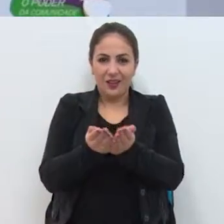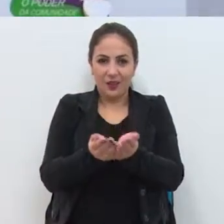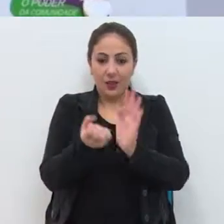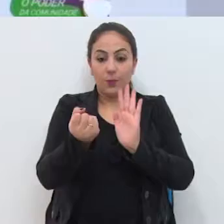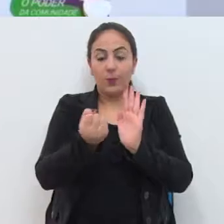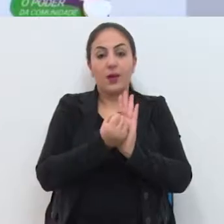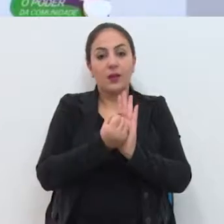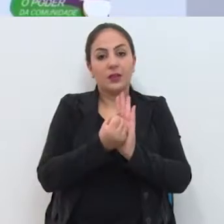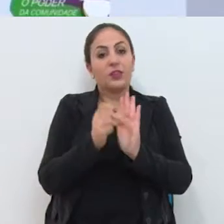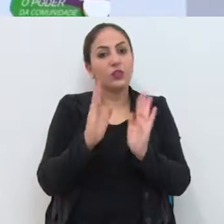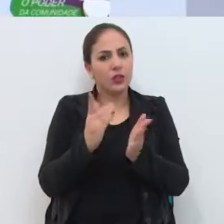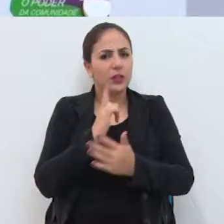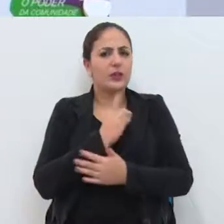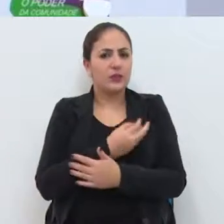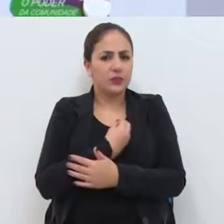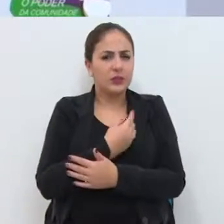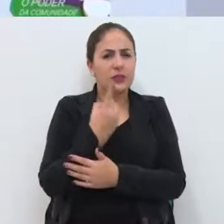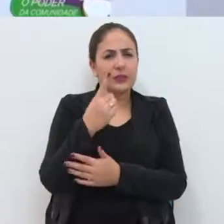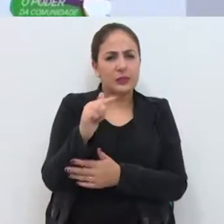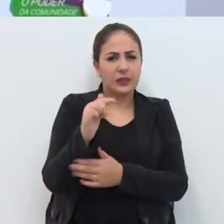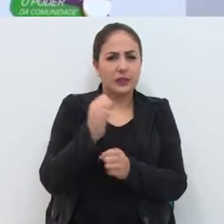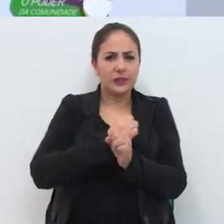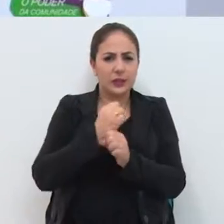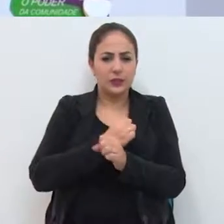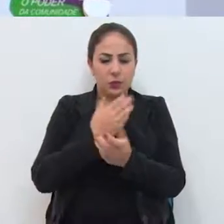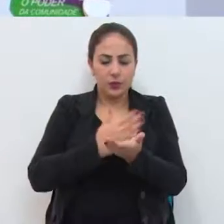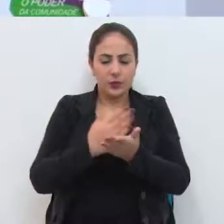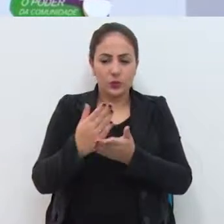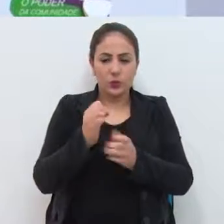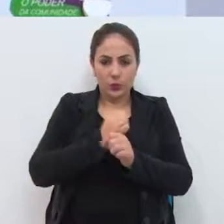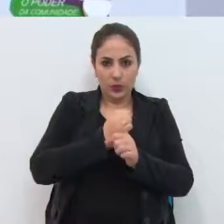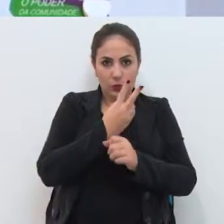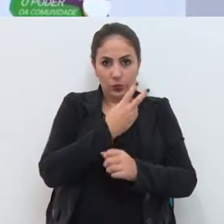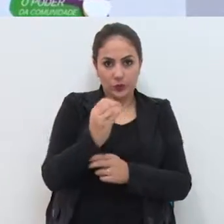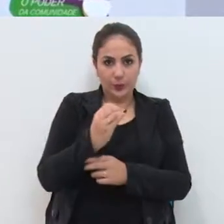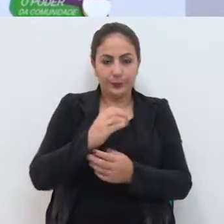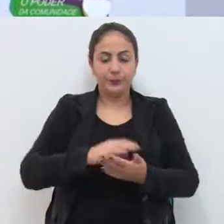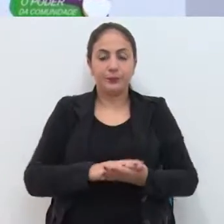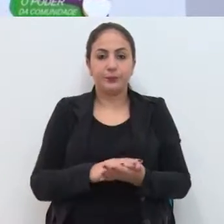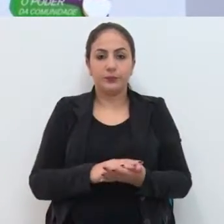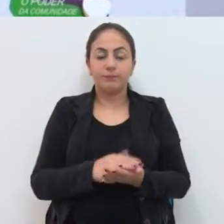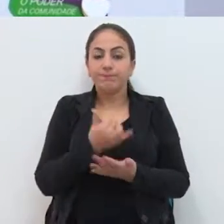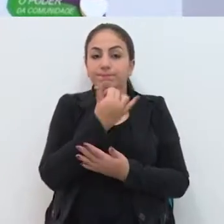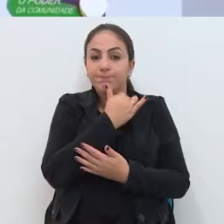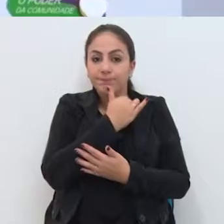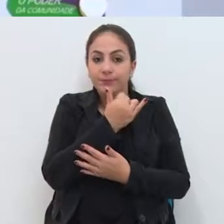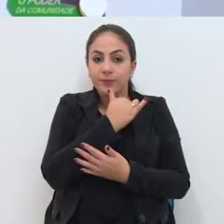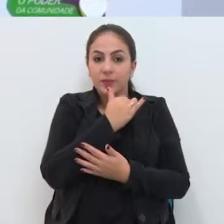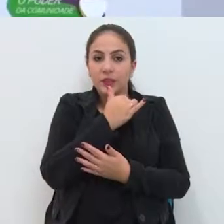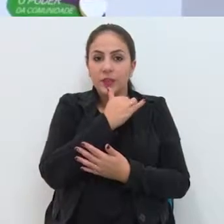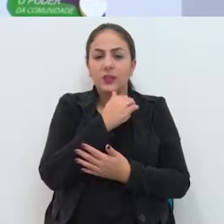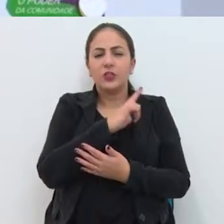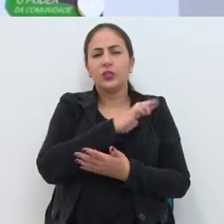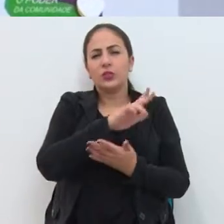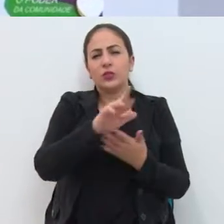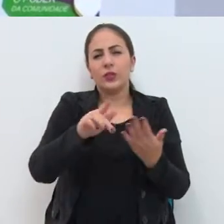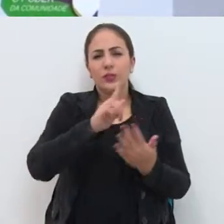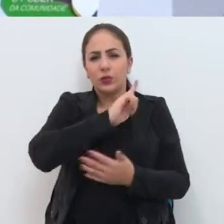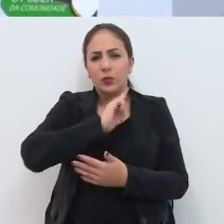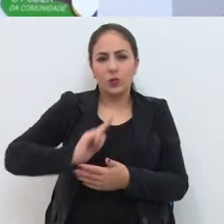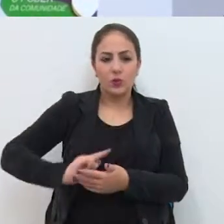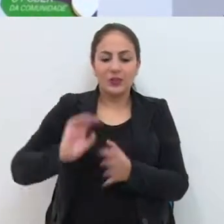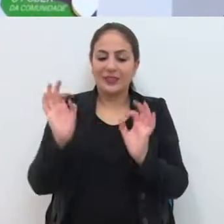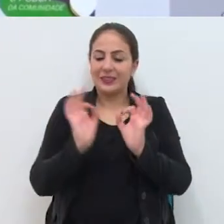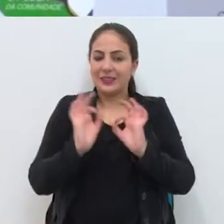monumento que já está lá há 17 anos, desde o ano de 2000. E, infelizmente, se passaram vários governos,